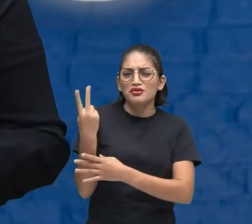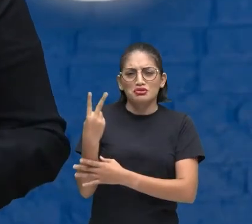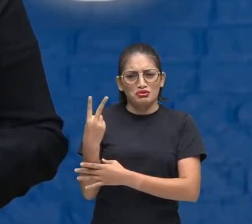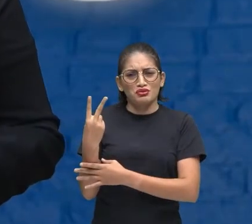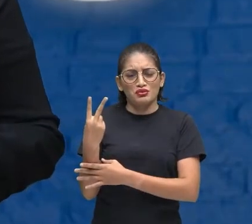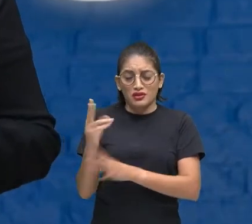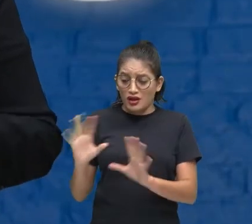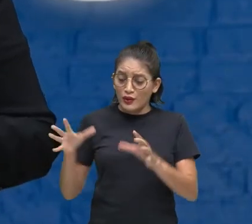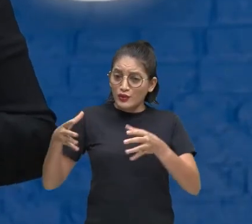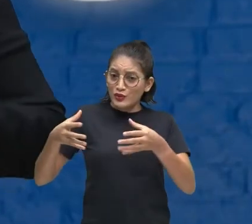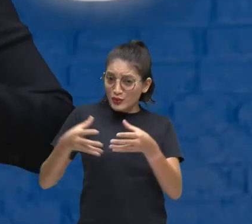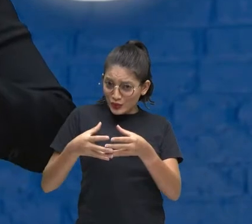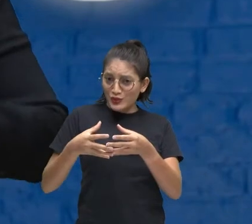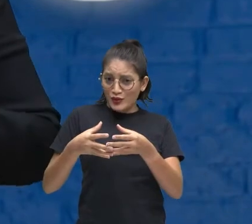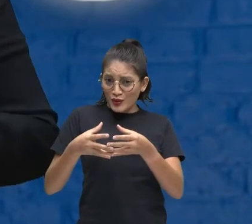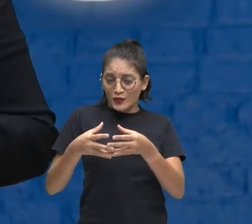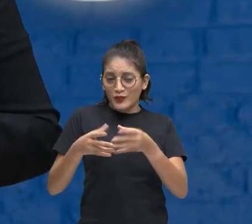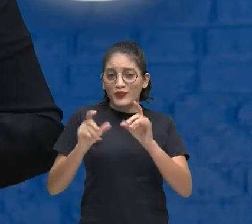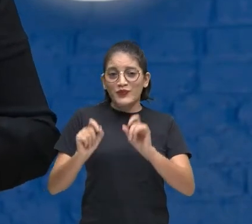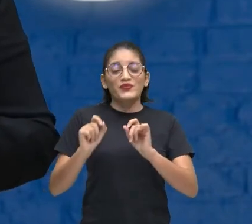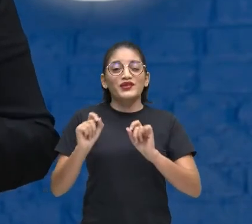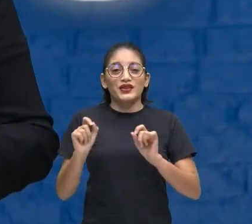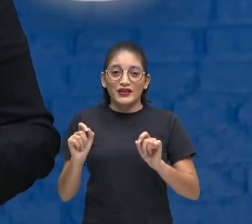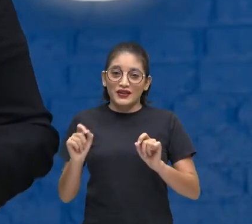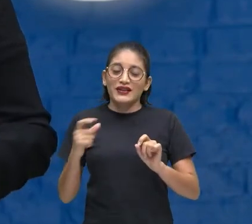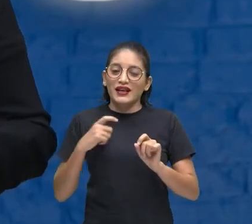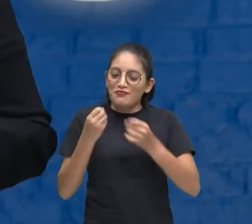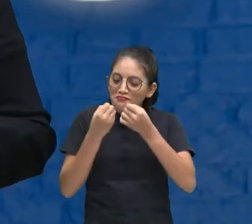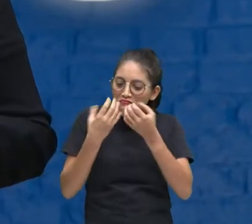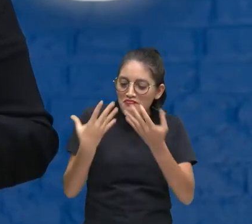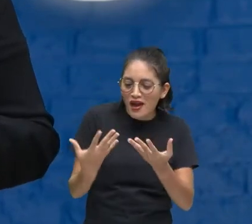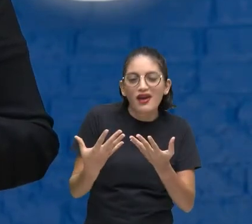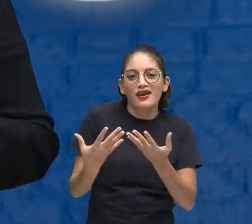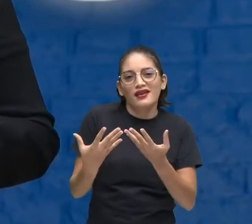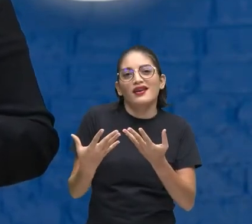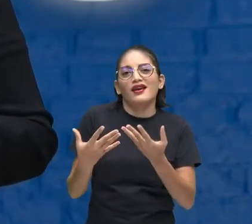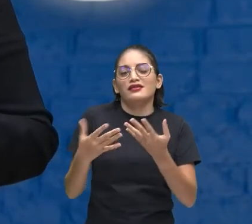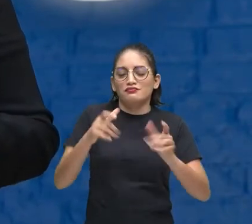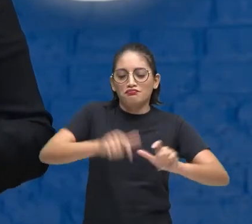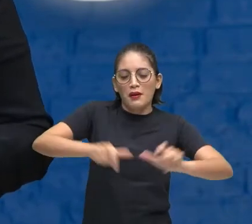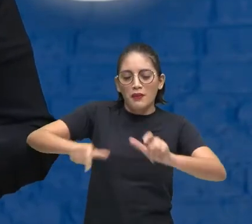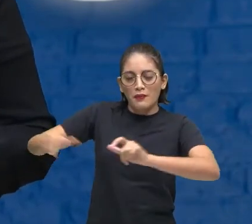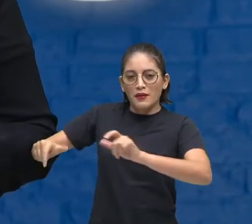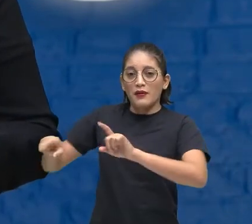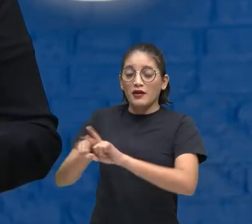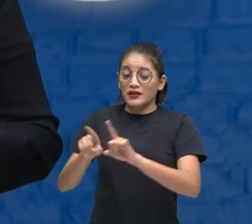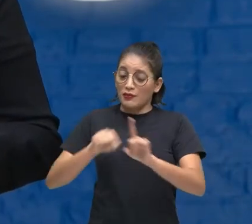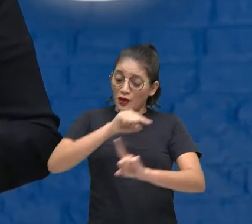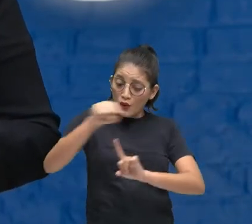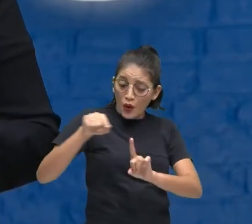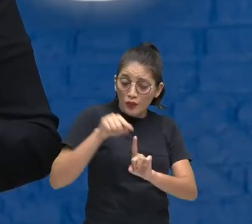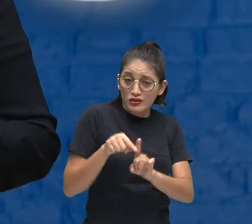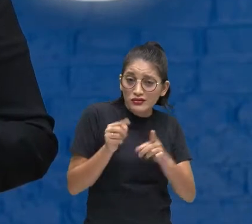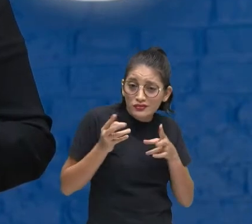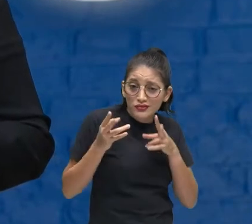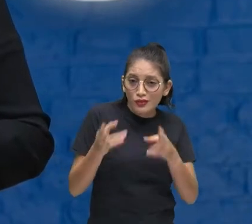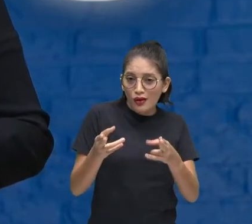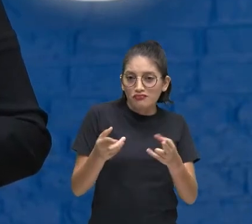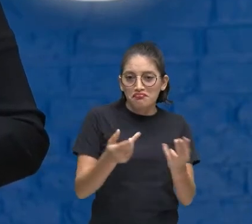Coletiva Que vai gerar Um bem comum Que vai gerar Um objetivo Comum